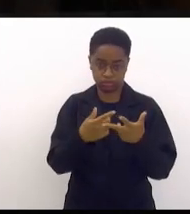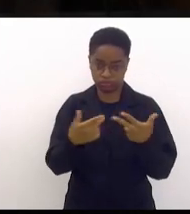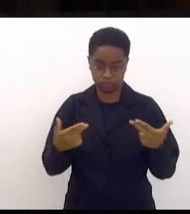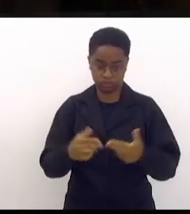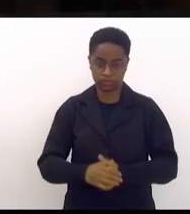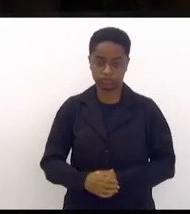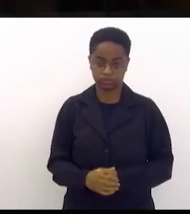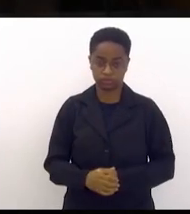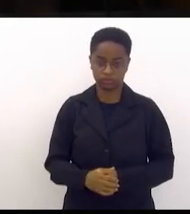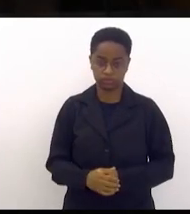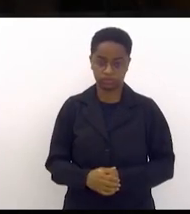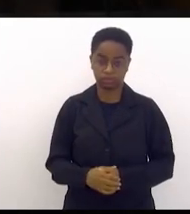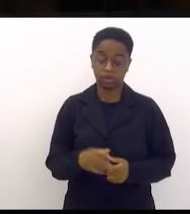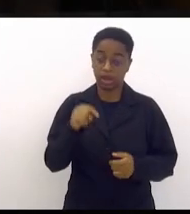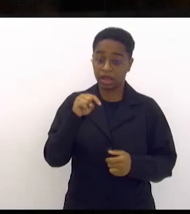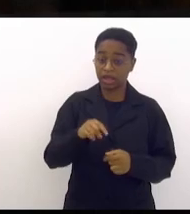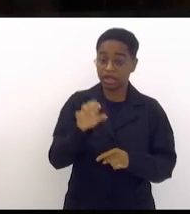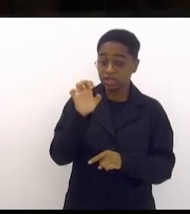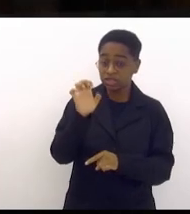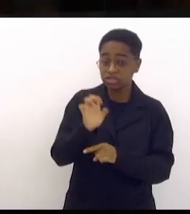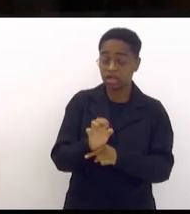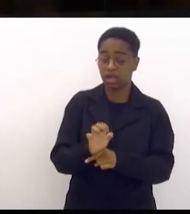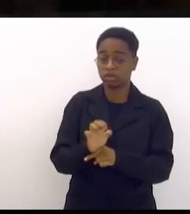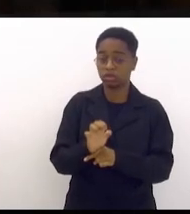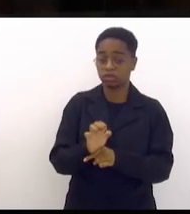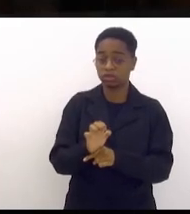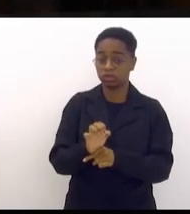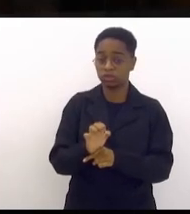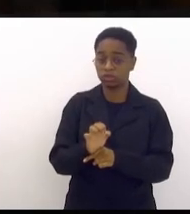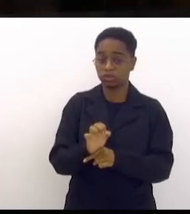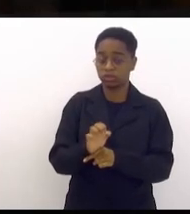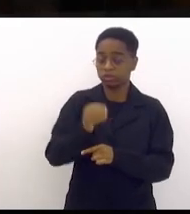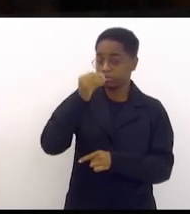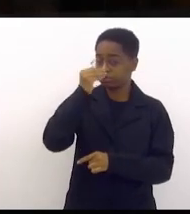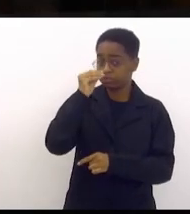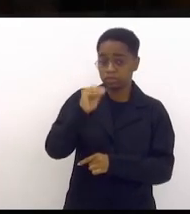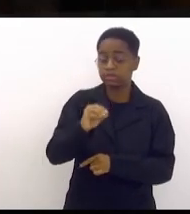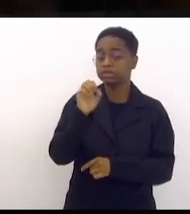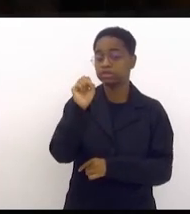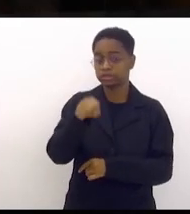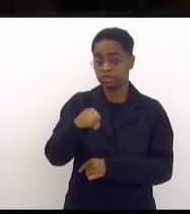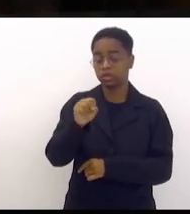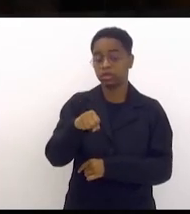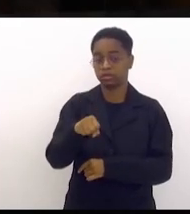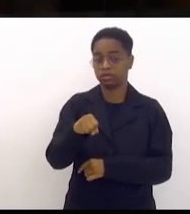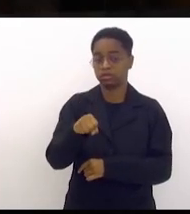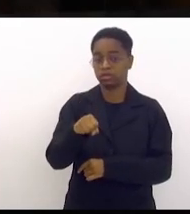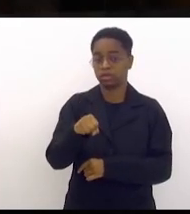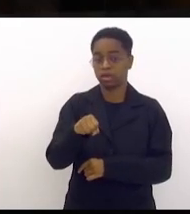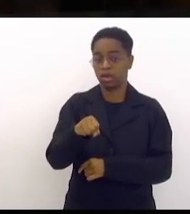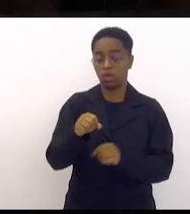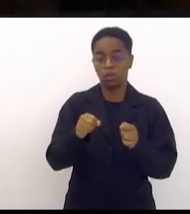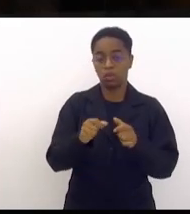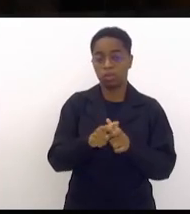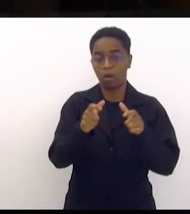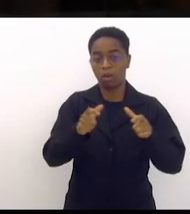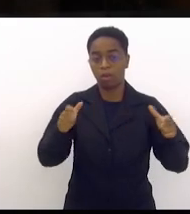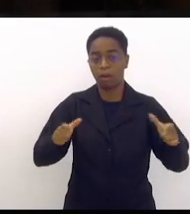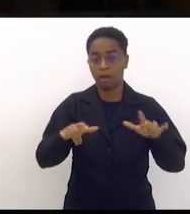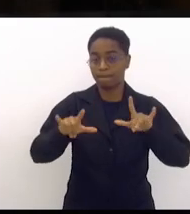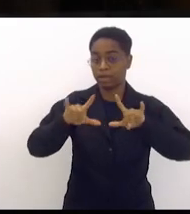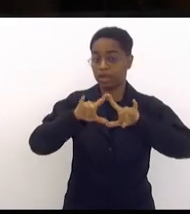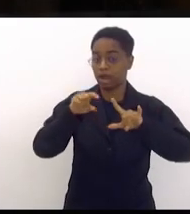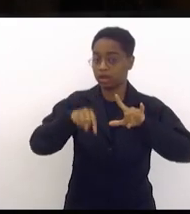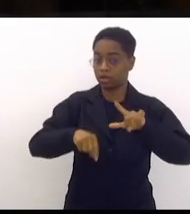Esse é o Estado que minimizou, sim, o crescimento das milícias no Estado do Rio de Janeiro, que não